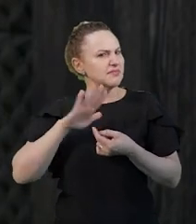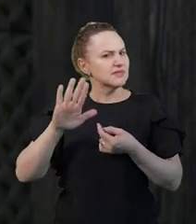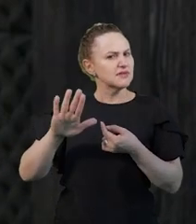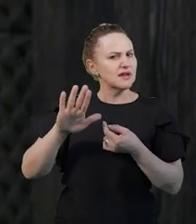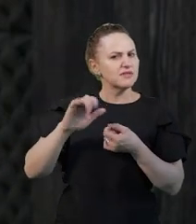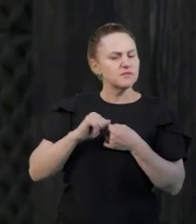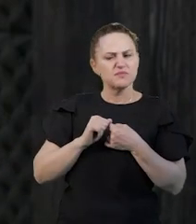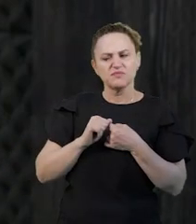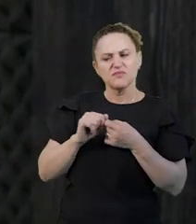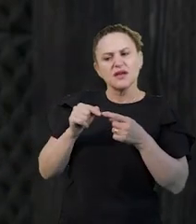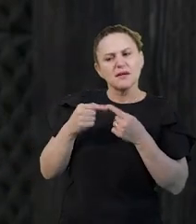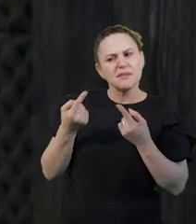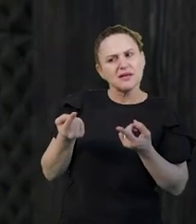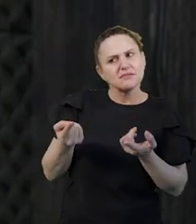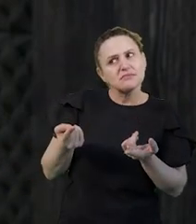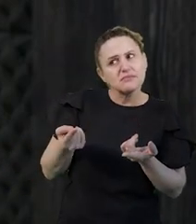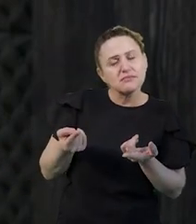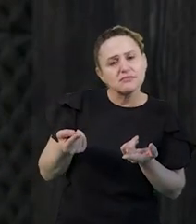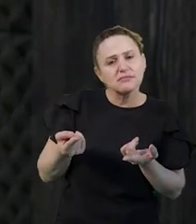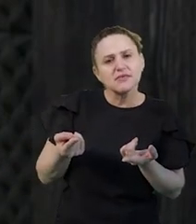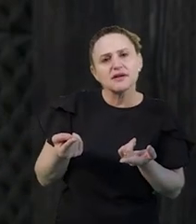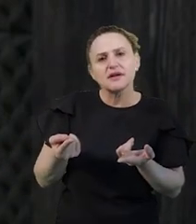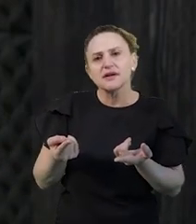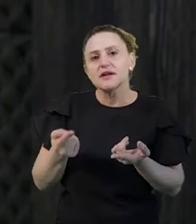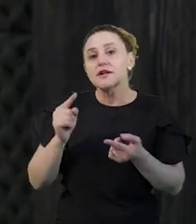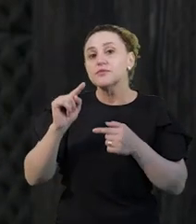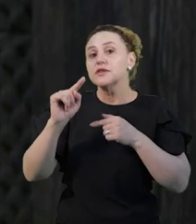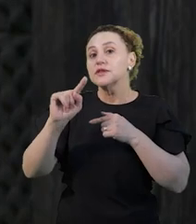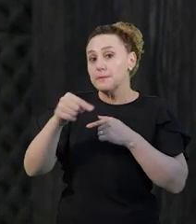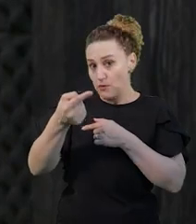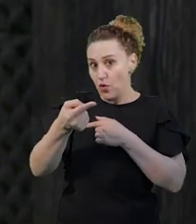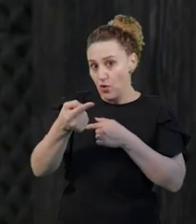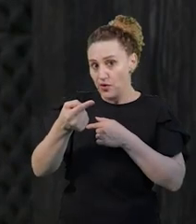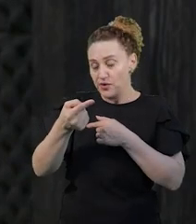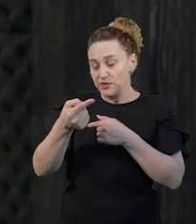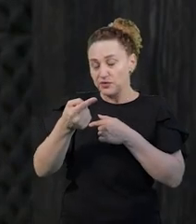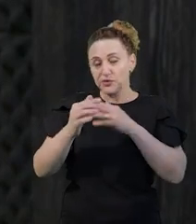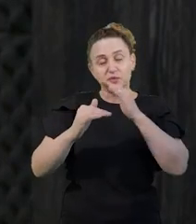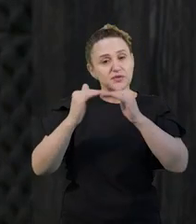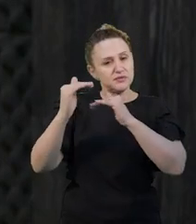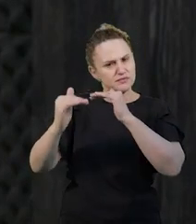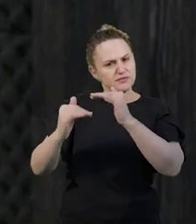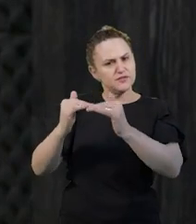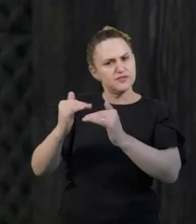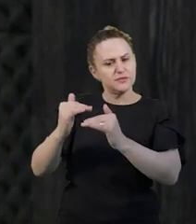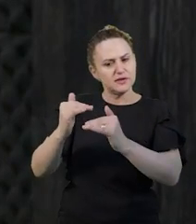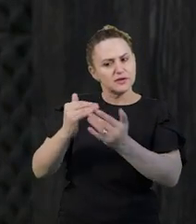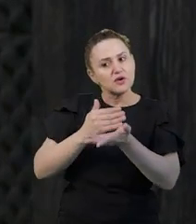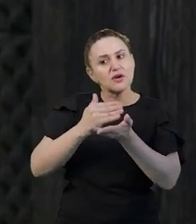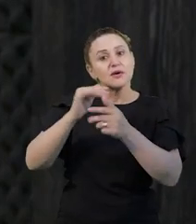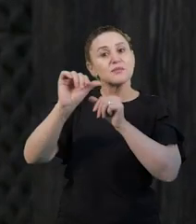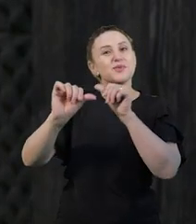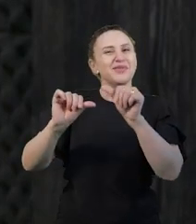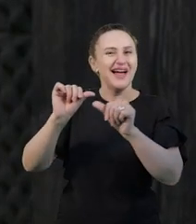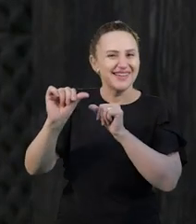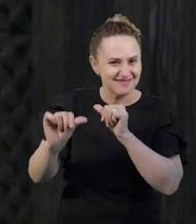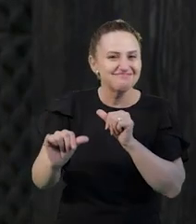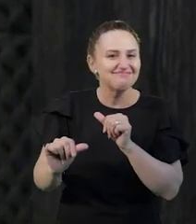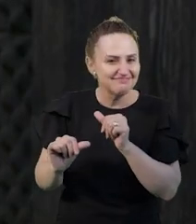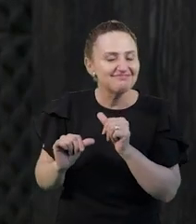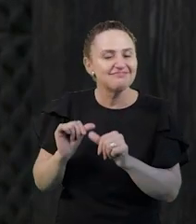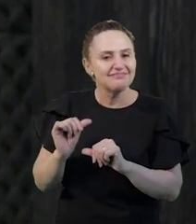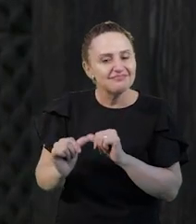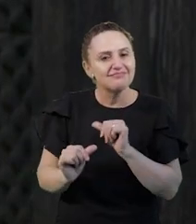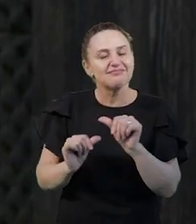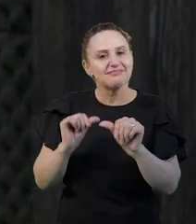mesmo aqueles que não gostavam do tema, depois, com o decorrer, passavam a gostar. Mas eu vi que era interessante